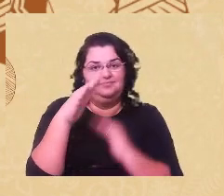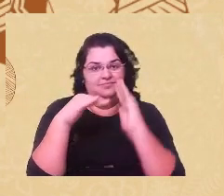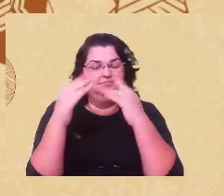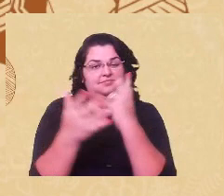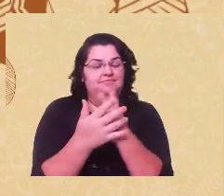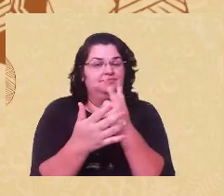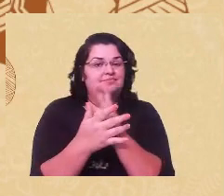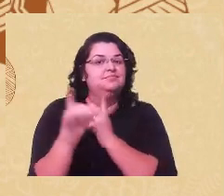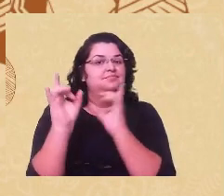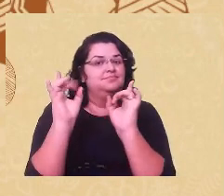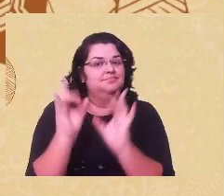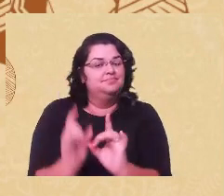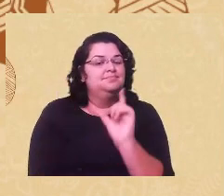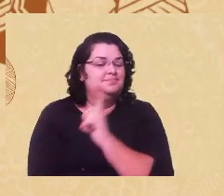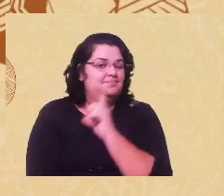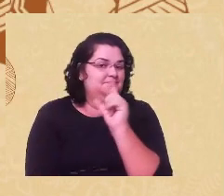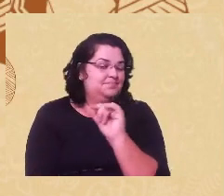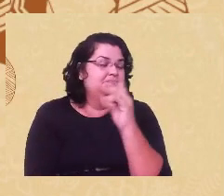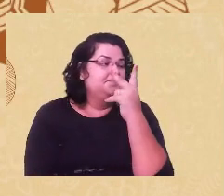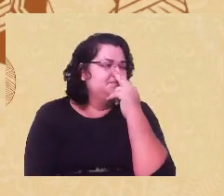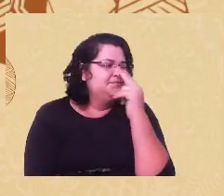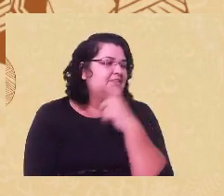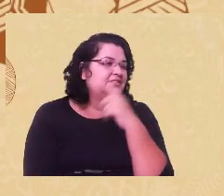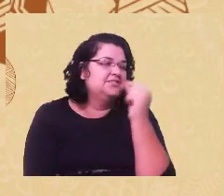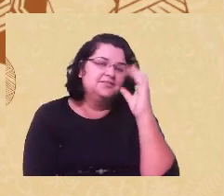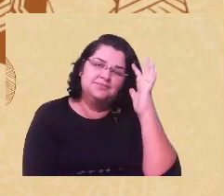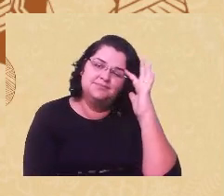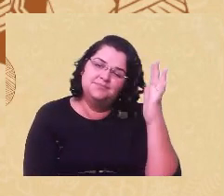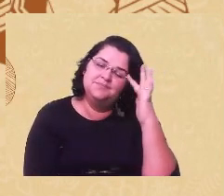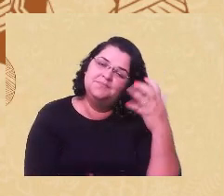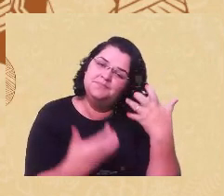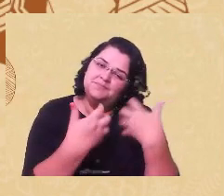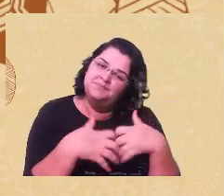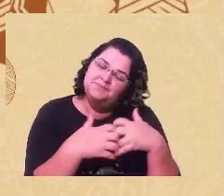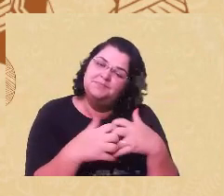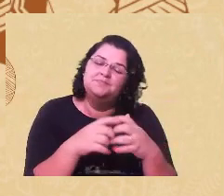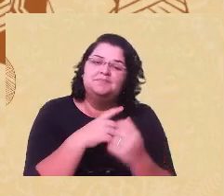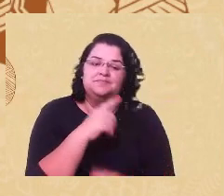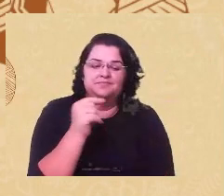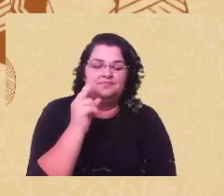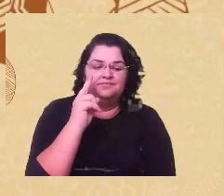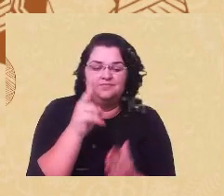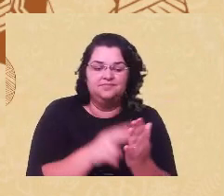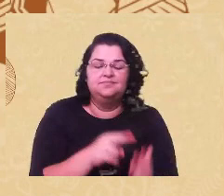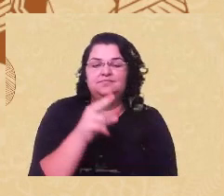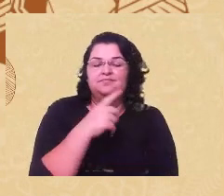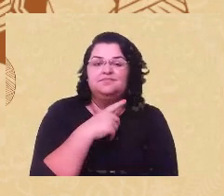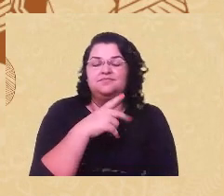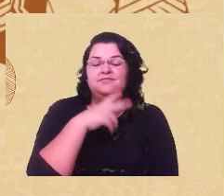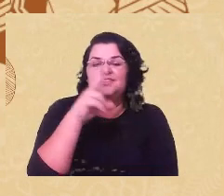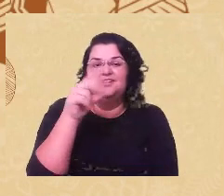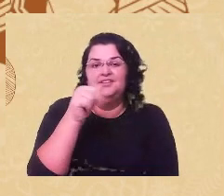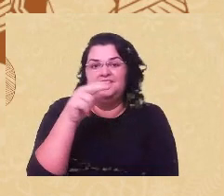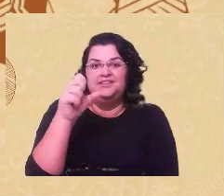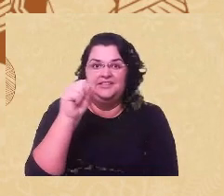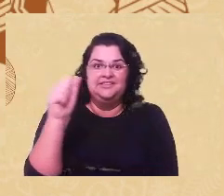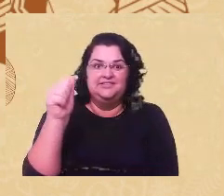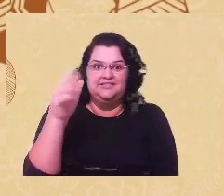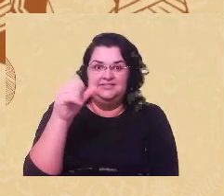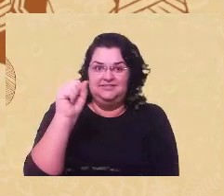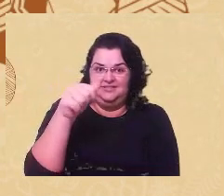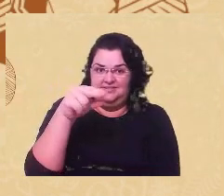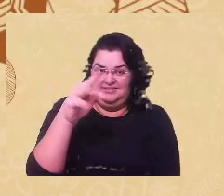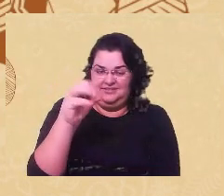acho que nesse caso é importante a gente pensar e eu penso muito isso quando eu leio por exemplo com a Neusa Santos e sempre me choco com alguns